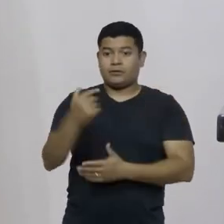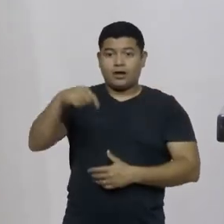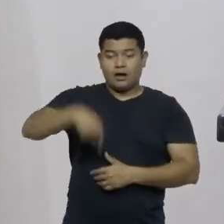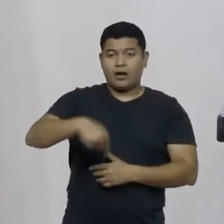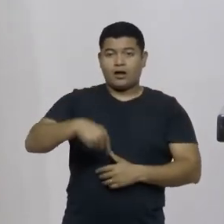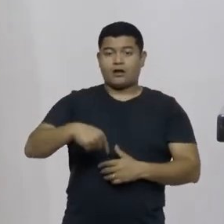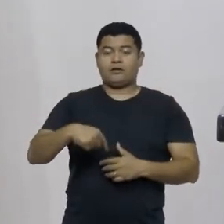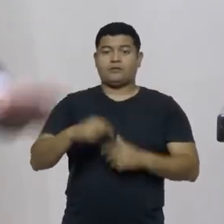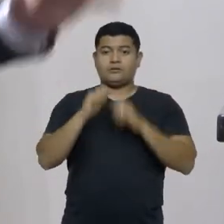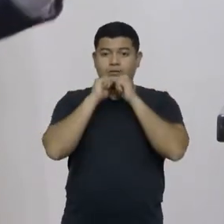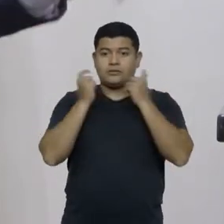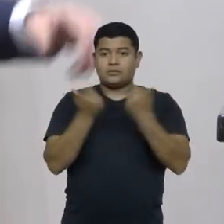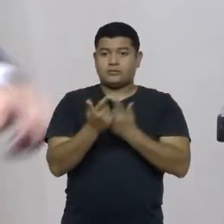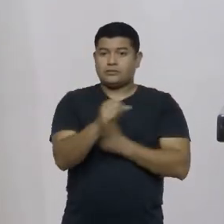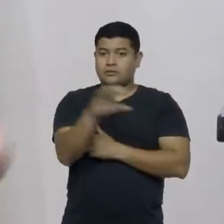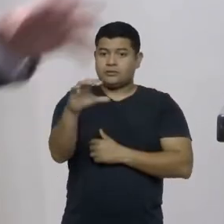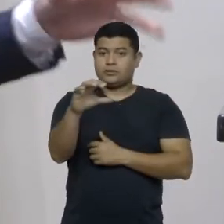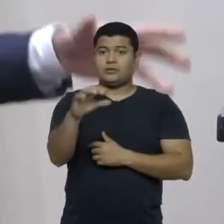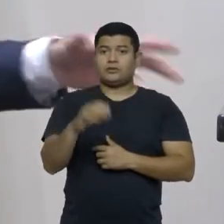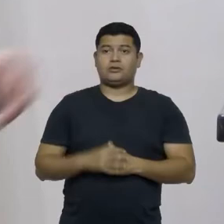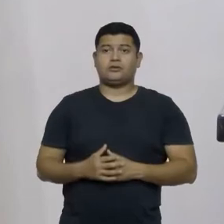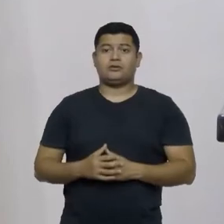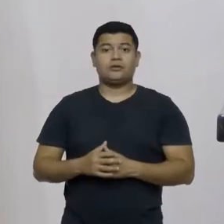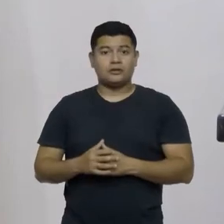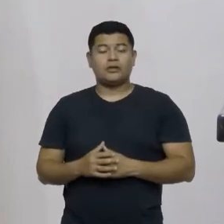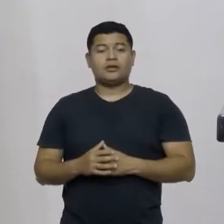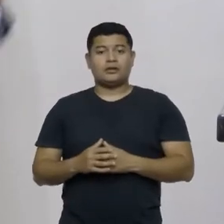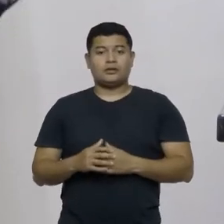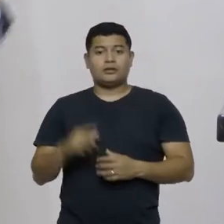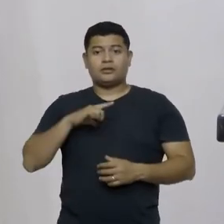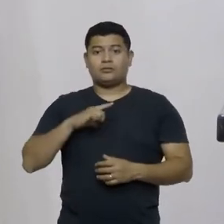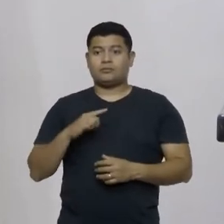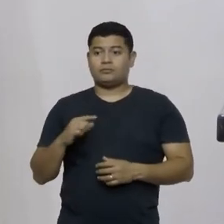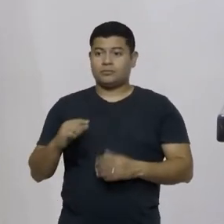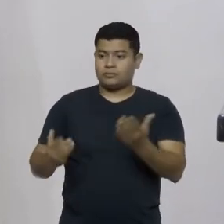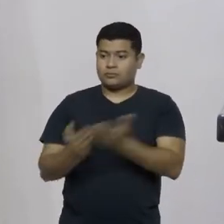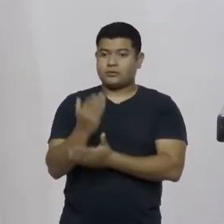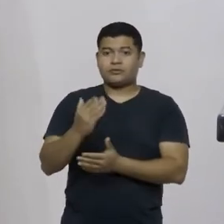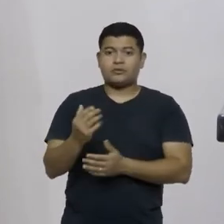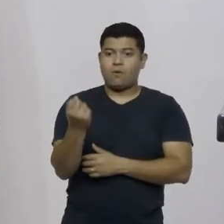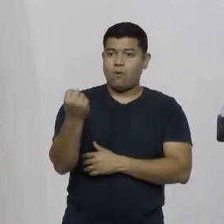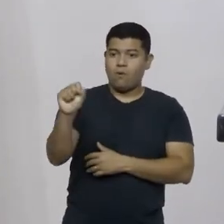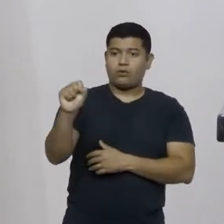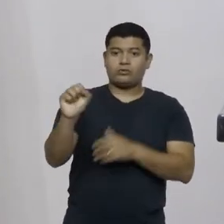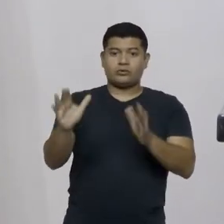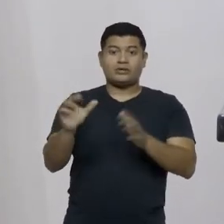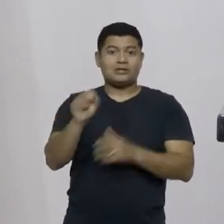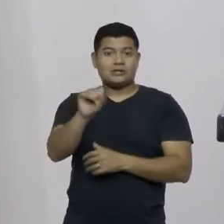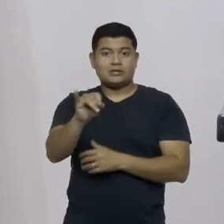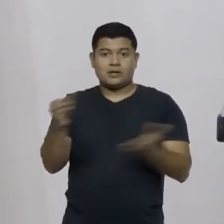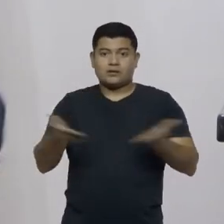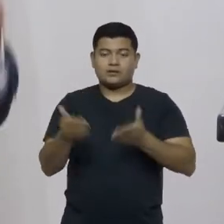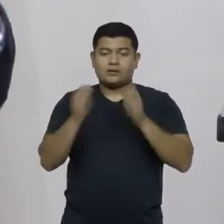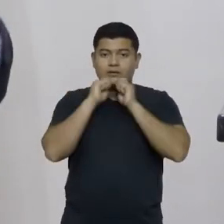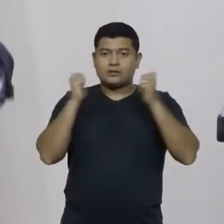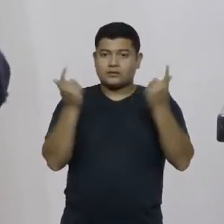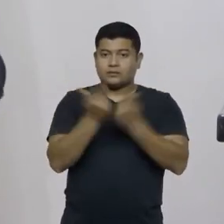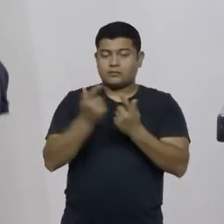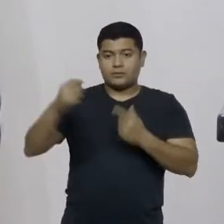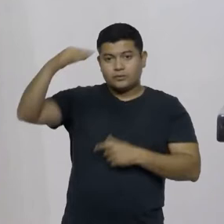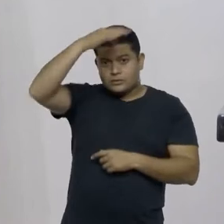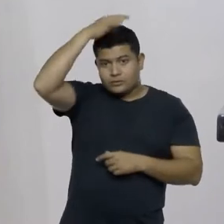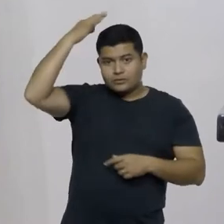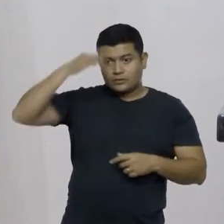nós temos aprovado mais nove assembleias mais oito assembleias e se o Espírito Santo aprovar nessa tarde nós teremos dez